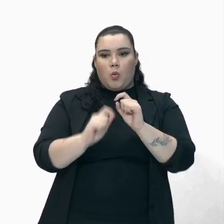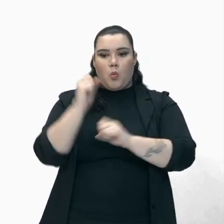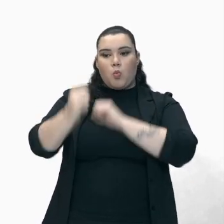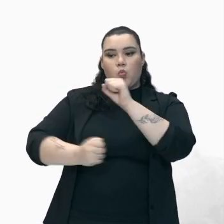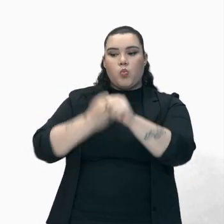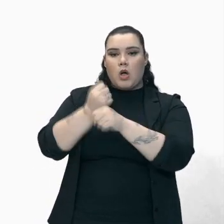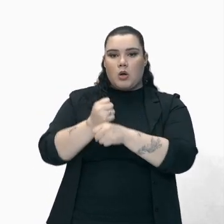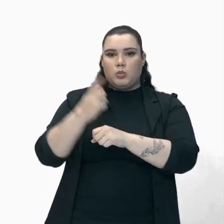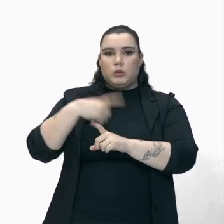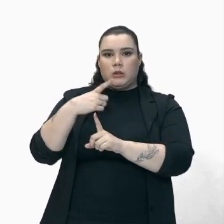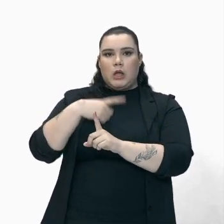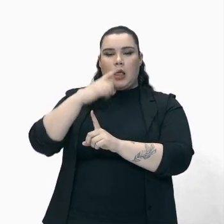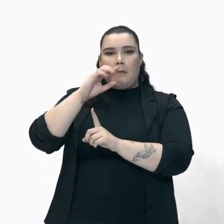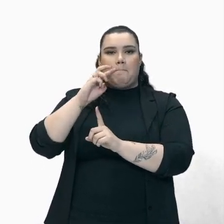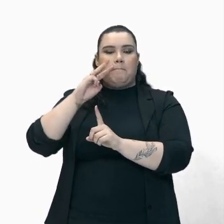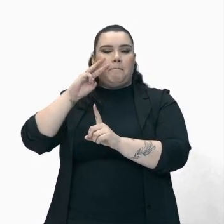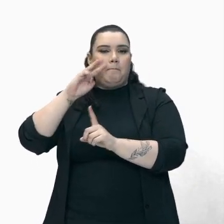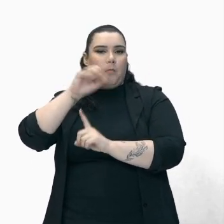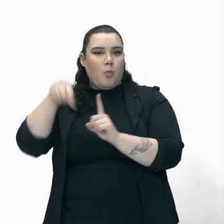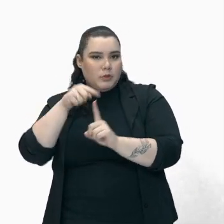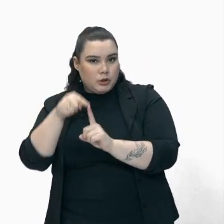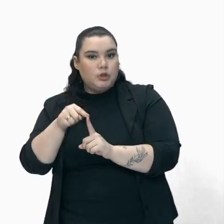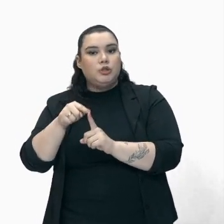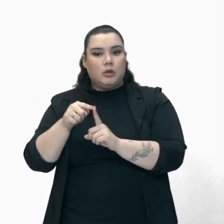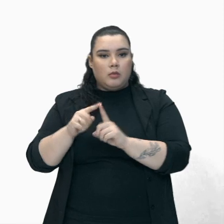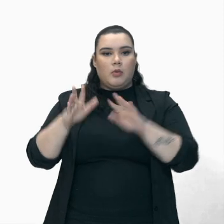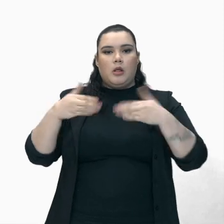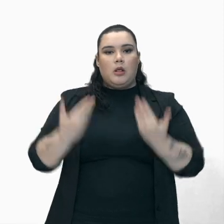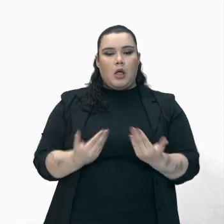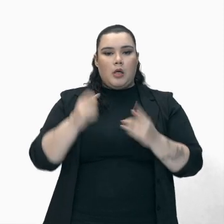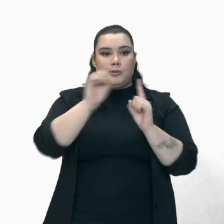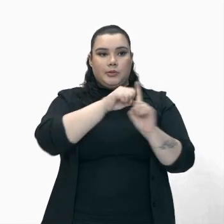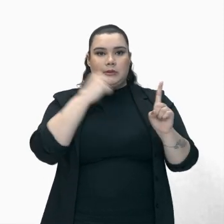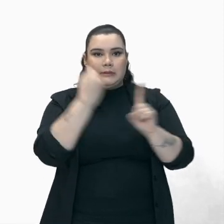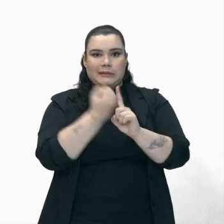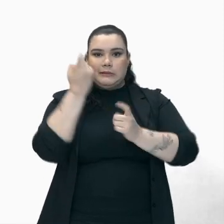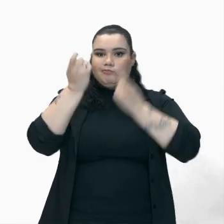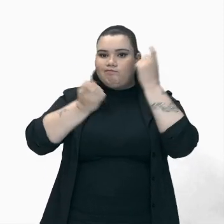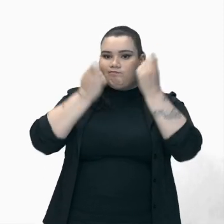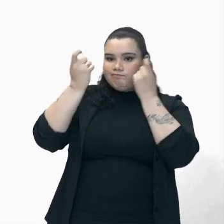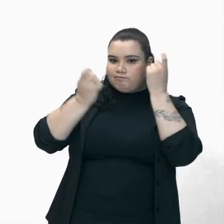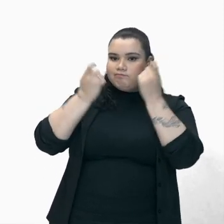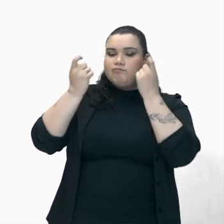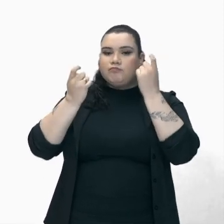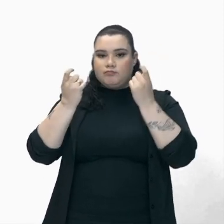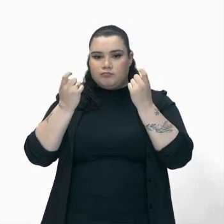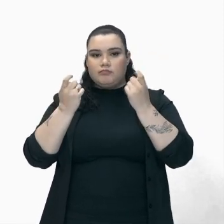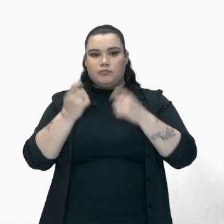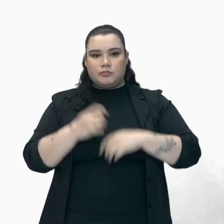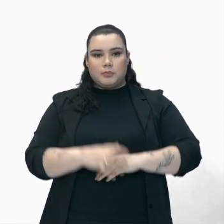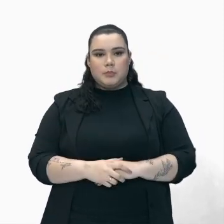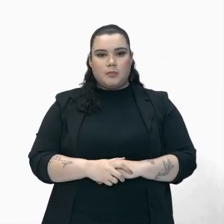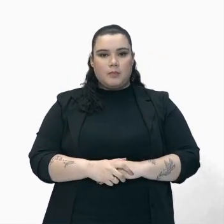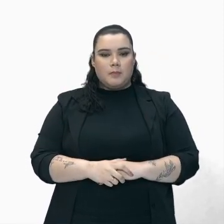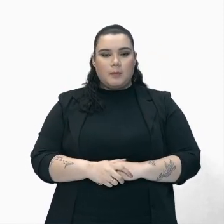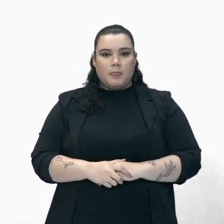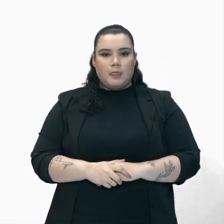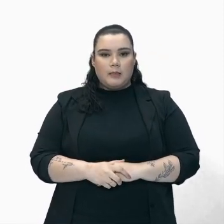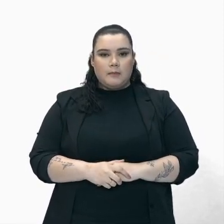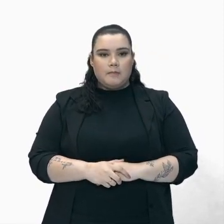Estipulado Pela metrópole A medida Preocupou A sociedade mineira Vamos dar um parêntese Aqui